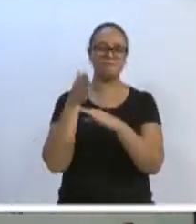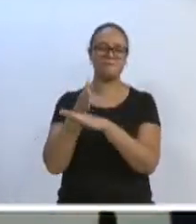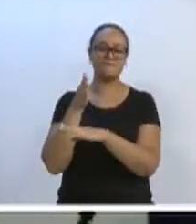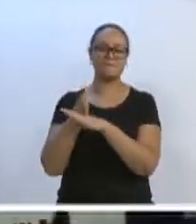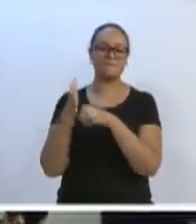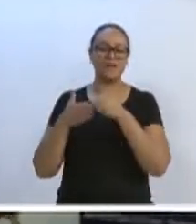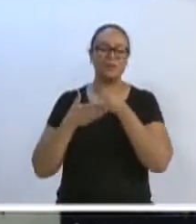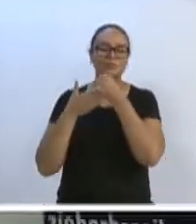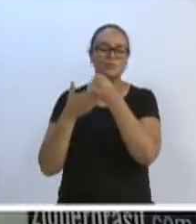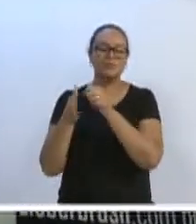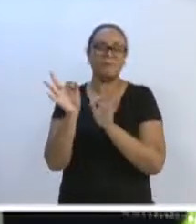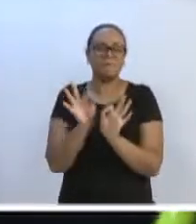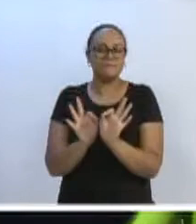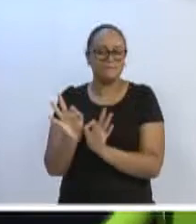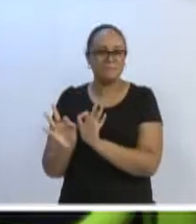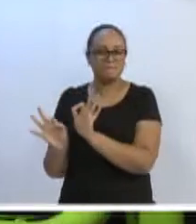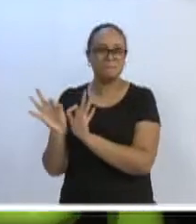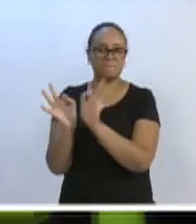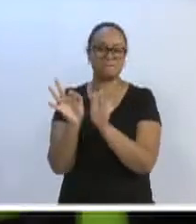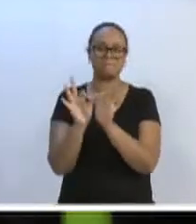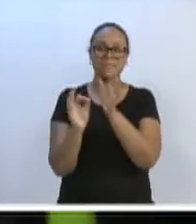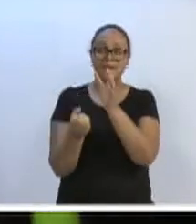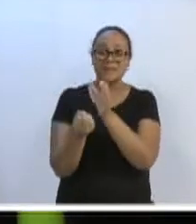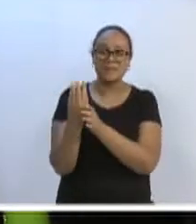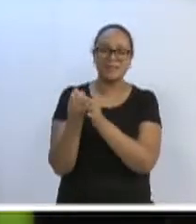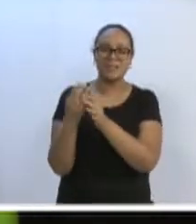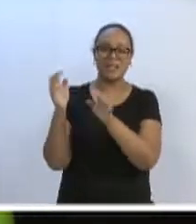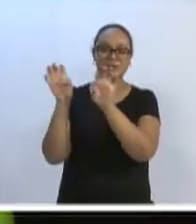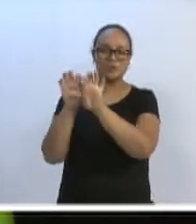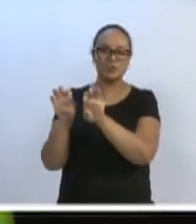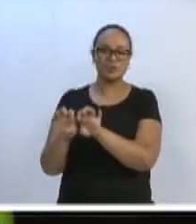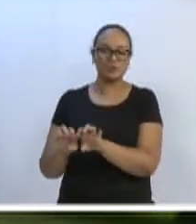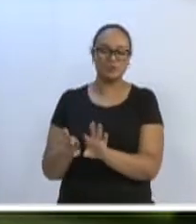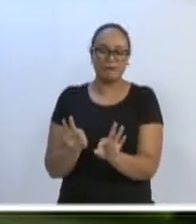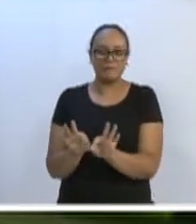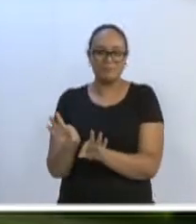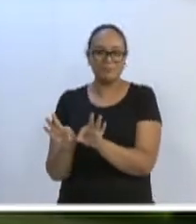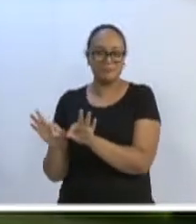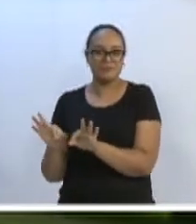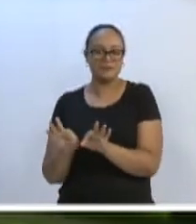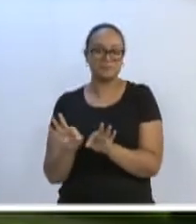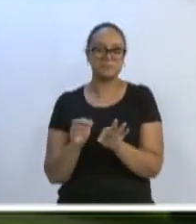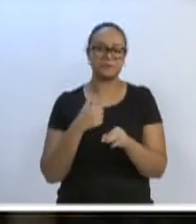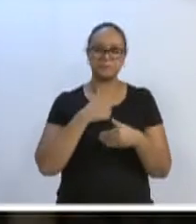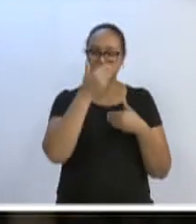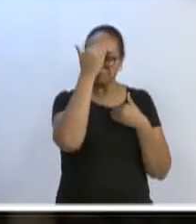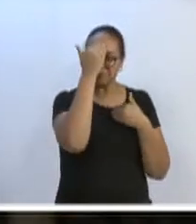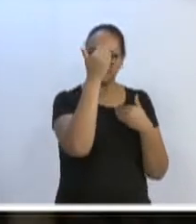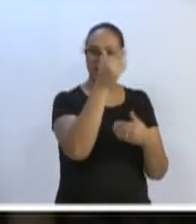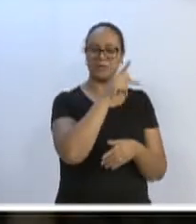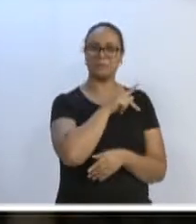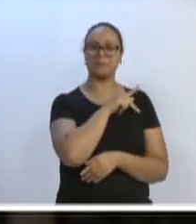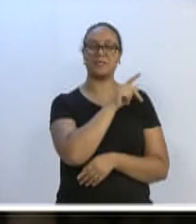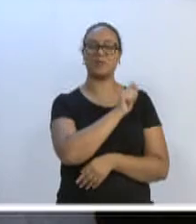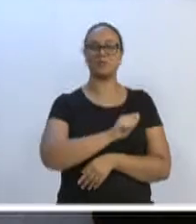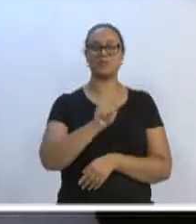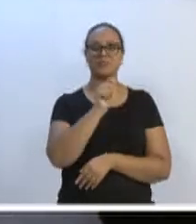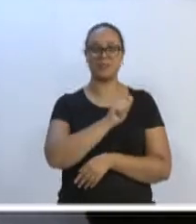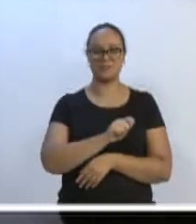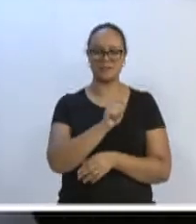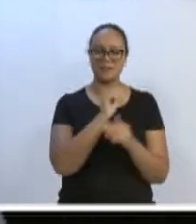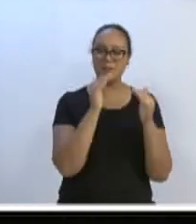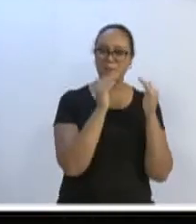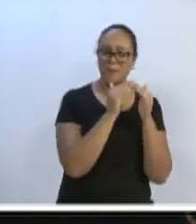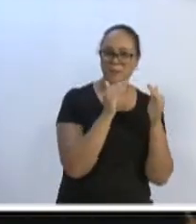fazendo também a base para poder receber essa academia ao ar livre. Queria agradecer muito lá o presidente da Associação de